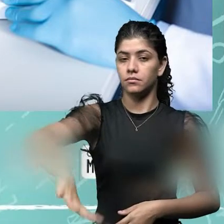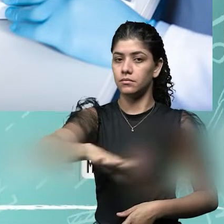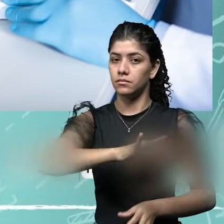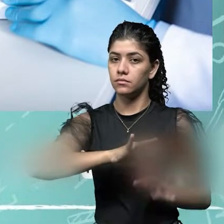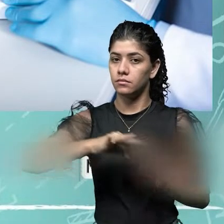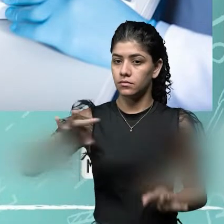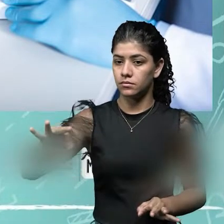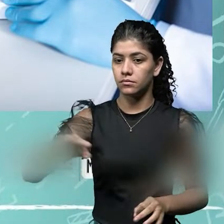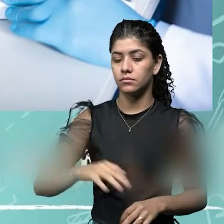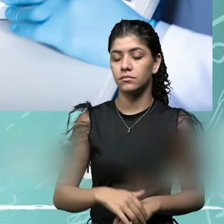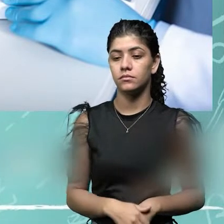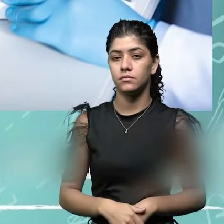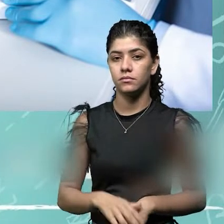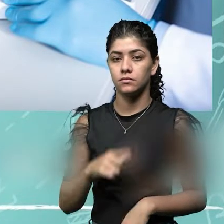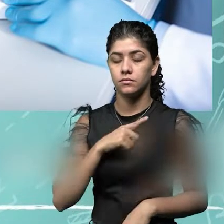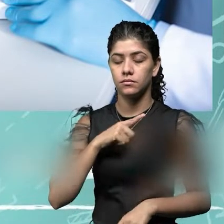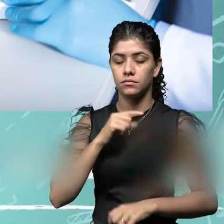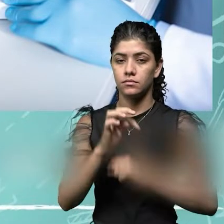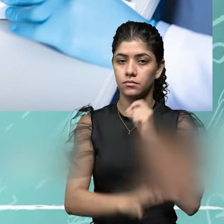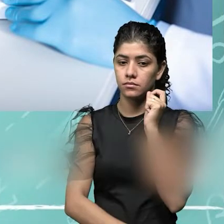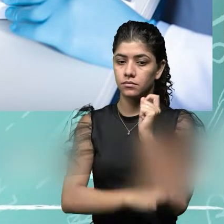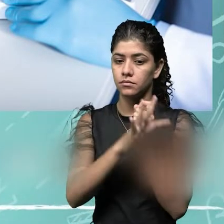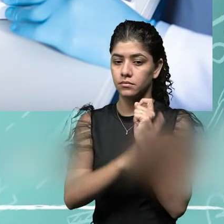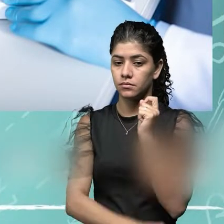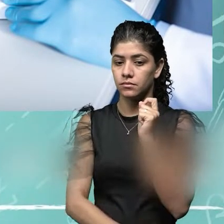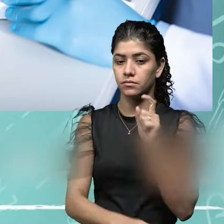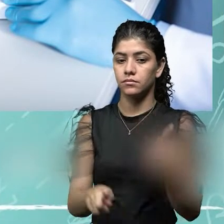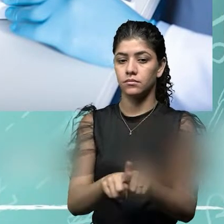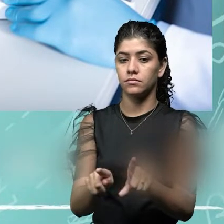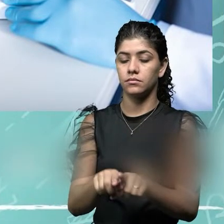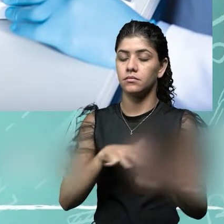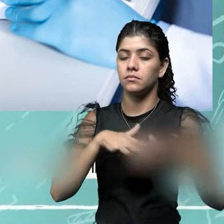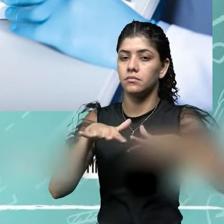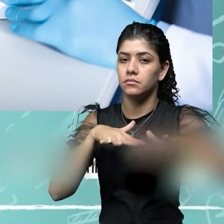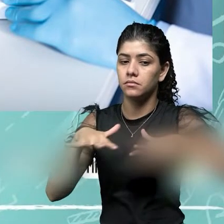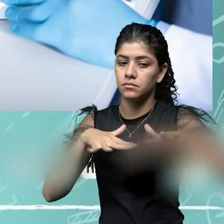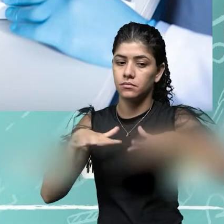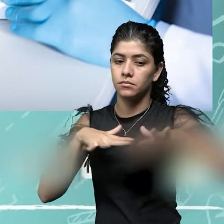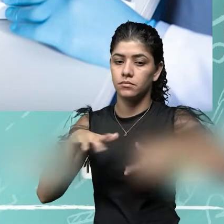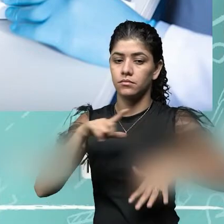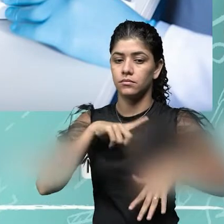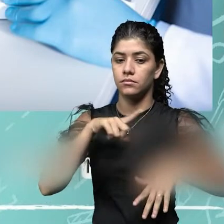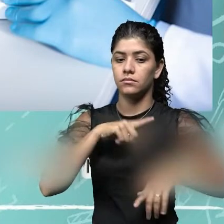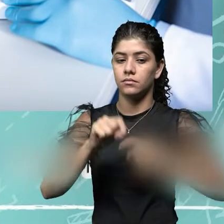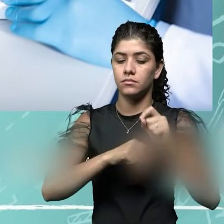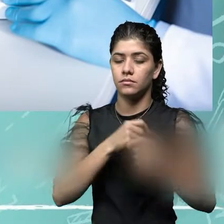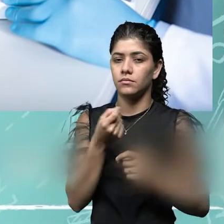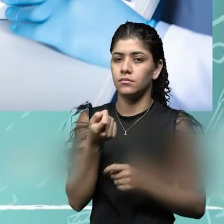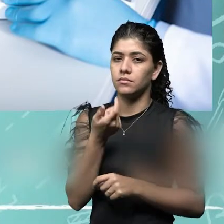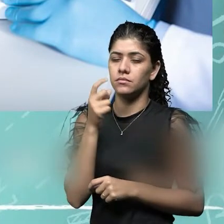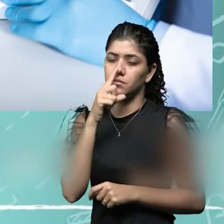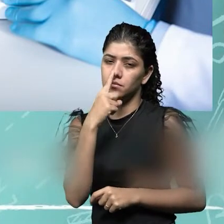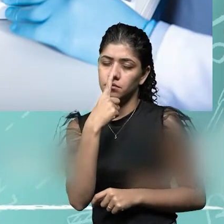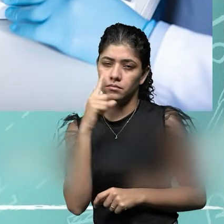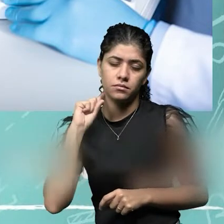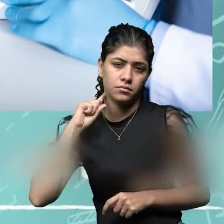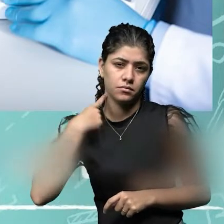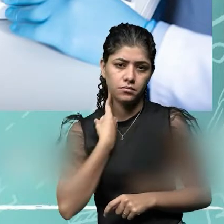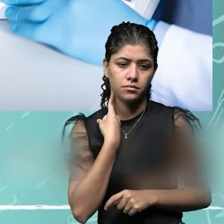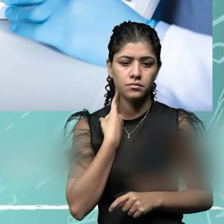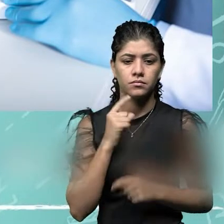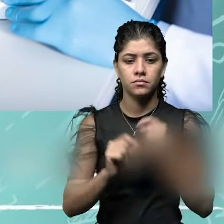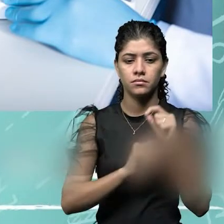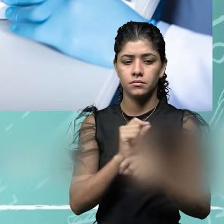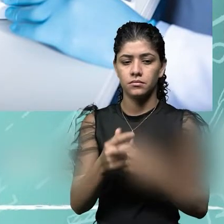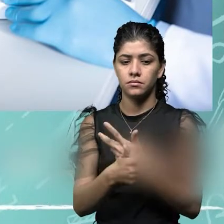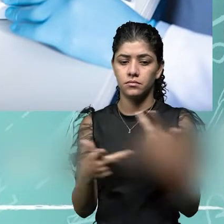como a faixa de temperatura, a presença de vibrações e a existência de sujeira ou outros contaminantes,